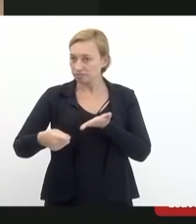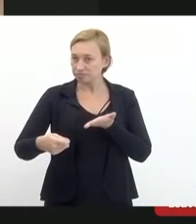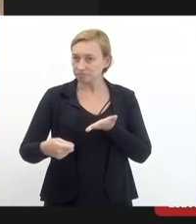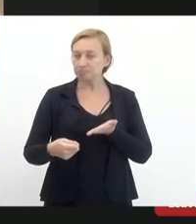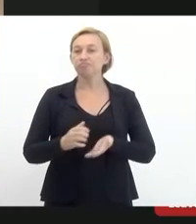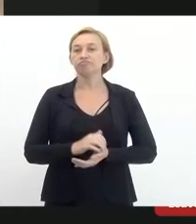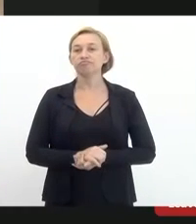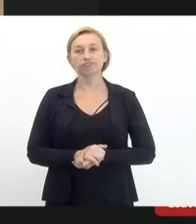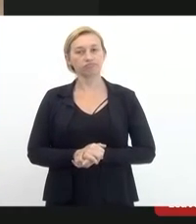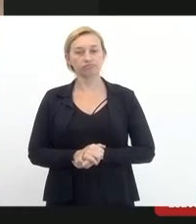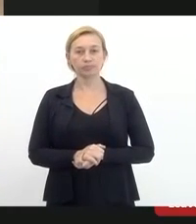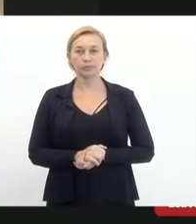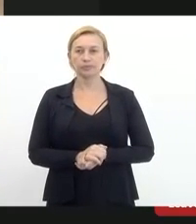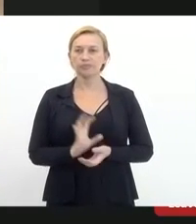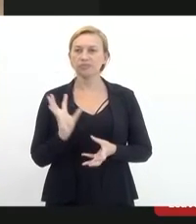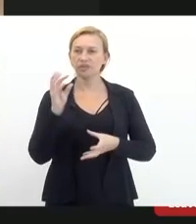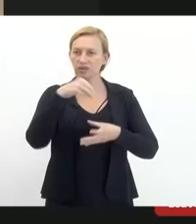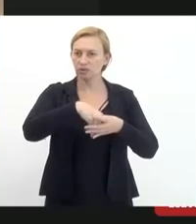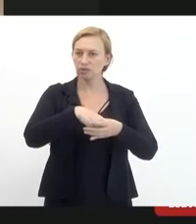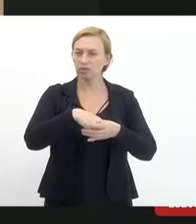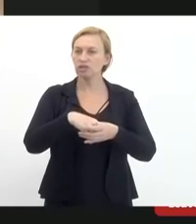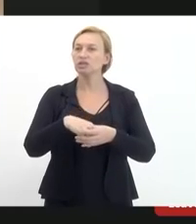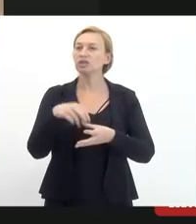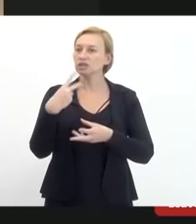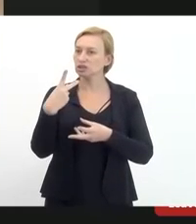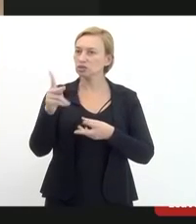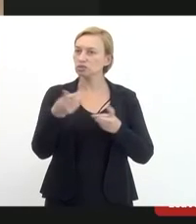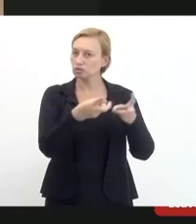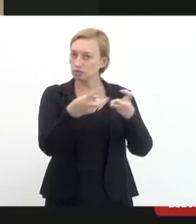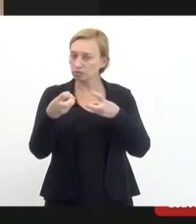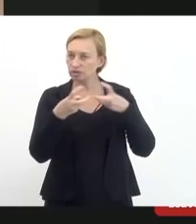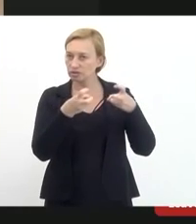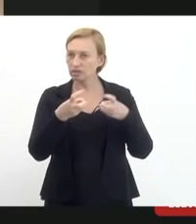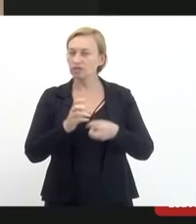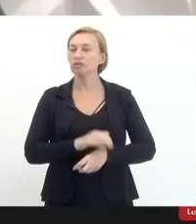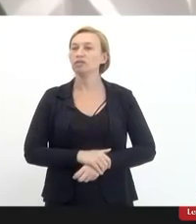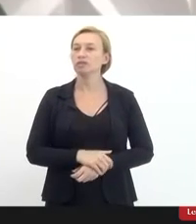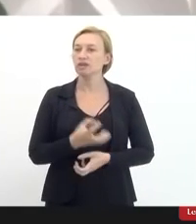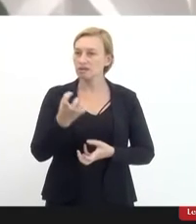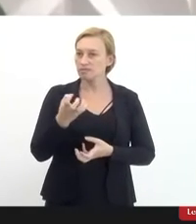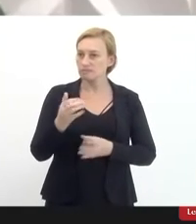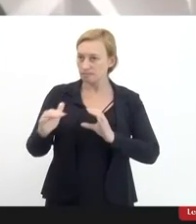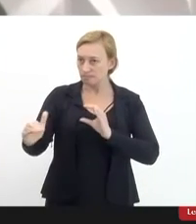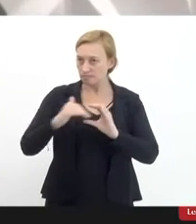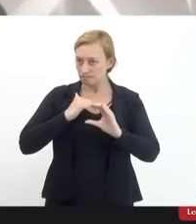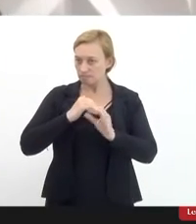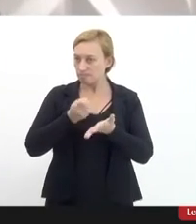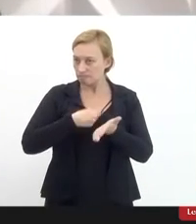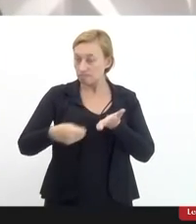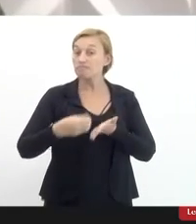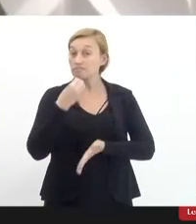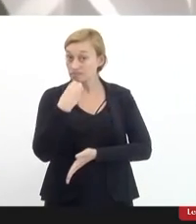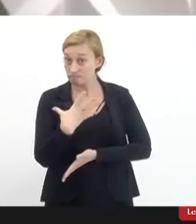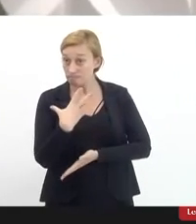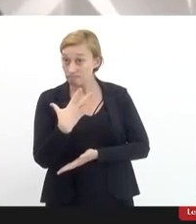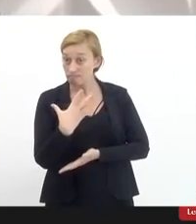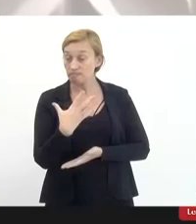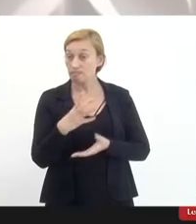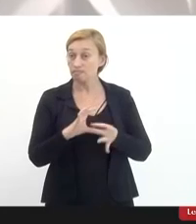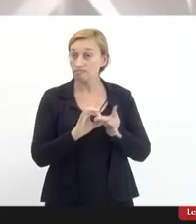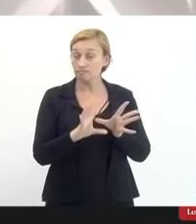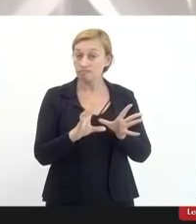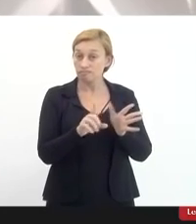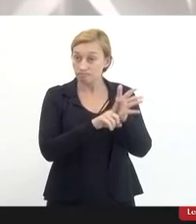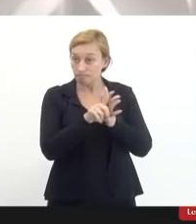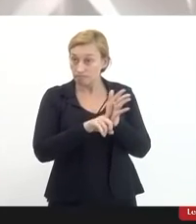eu vou então incorporar as suas observações se quiser me mandar por escrito seria bom que a gente deixa nos